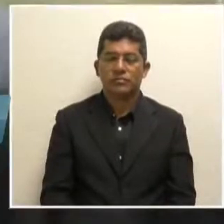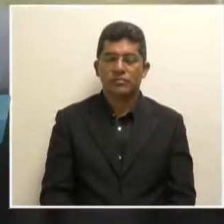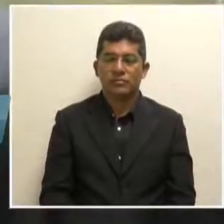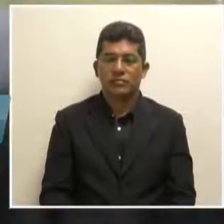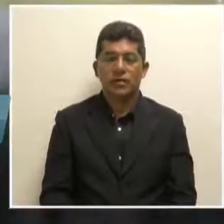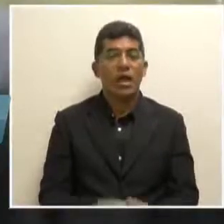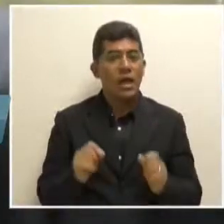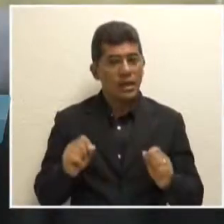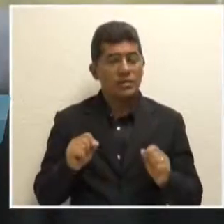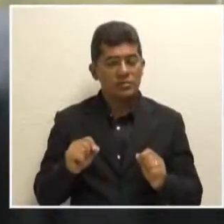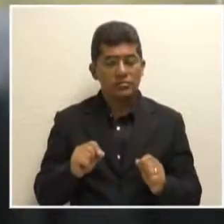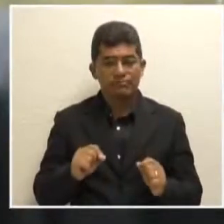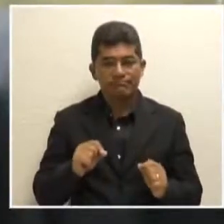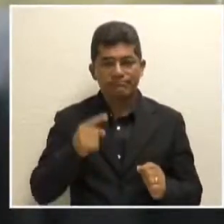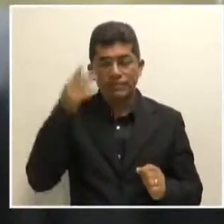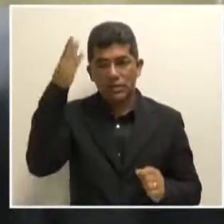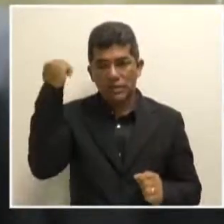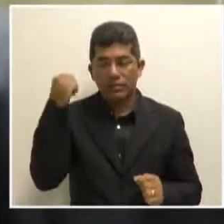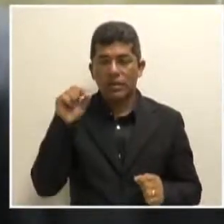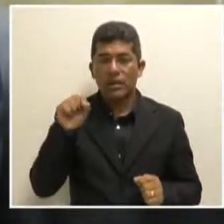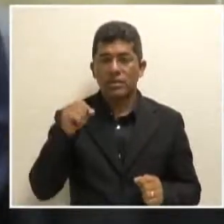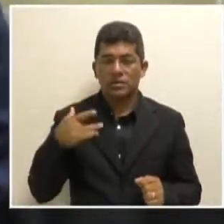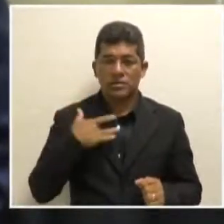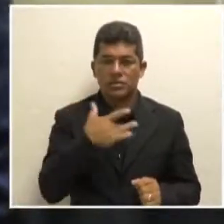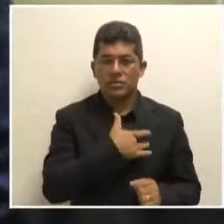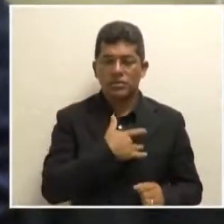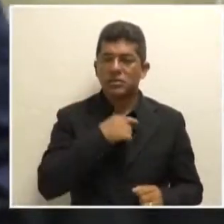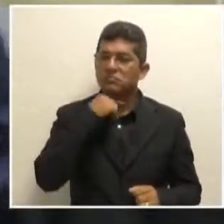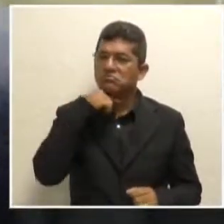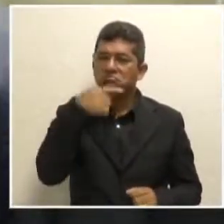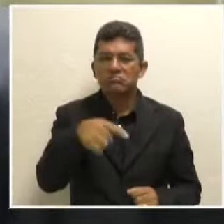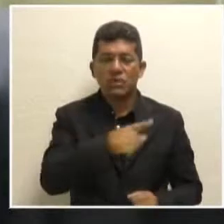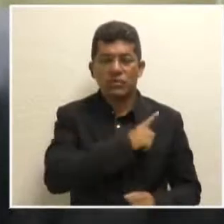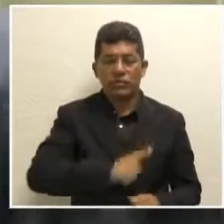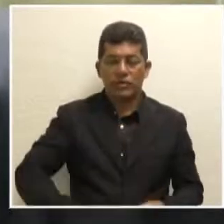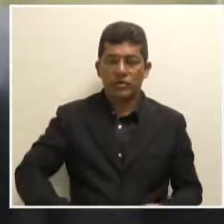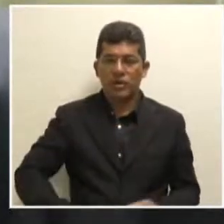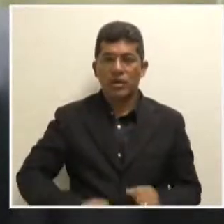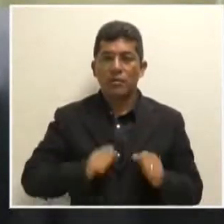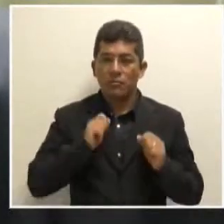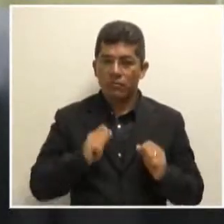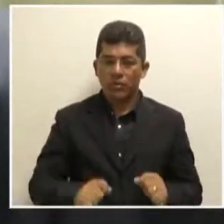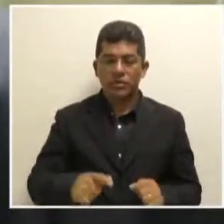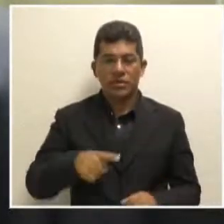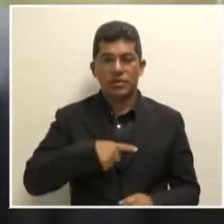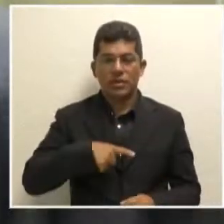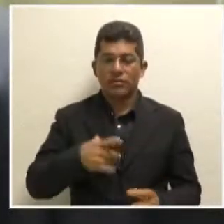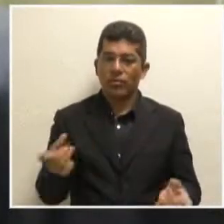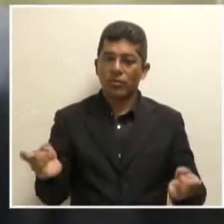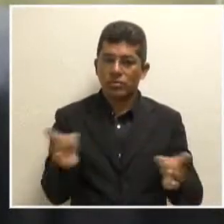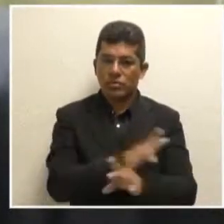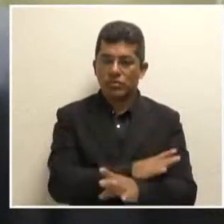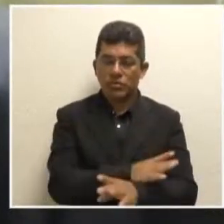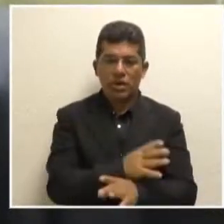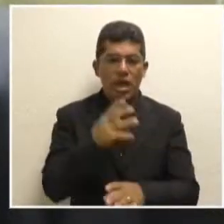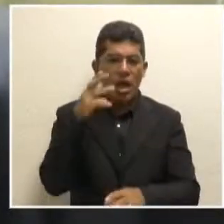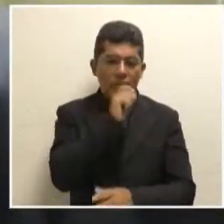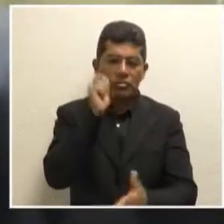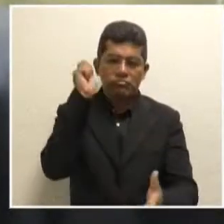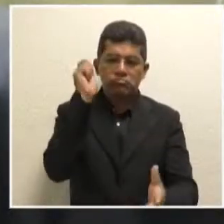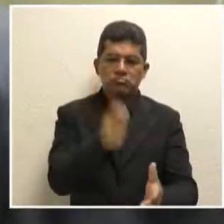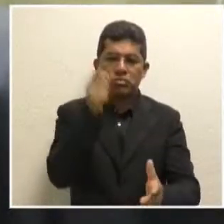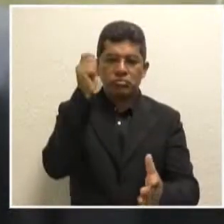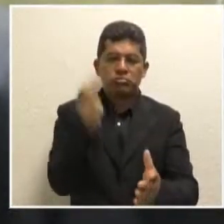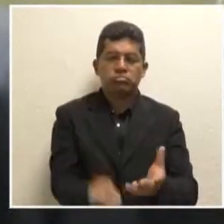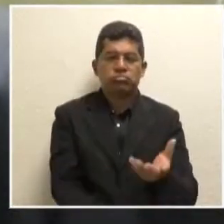Há de se reconhecer que nenhum governante possa ter e resolver num passo de mágica